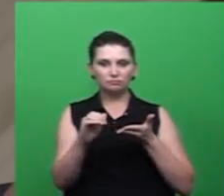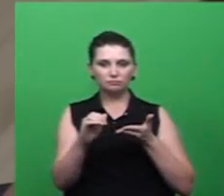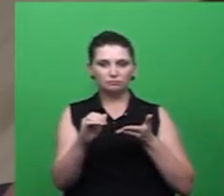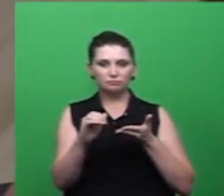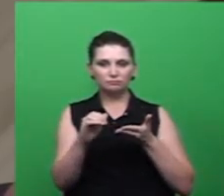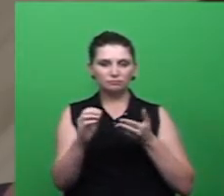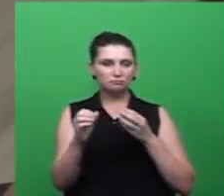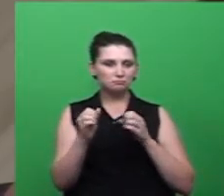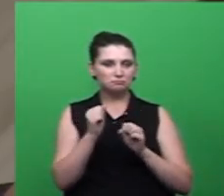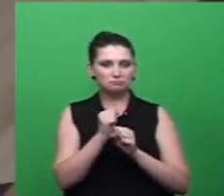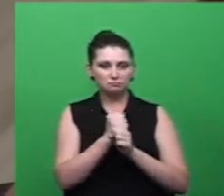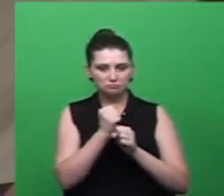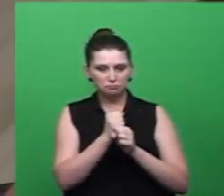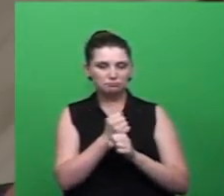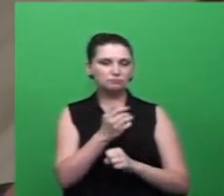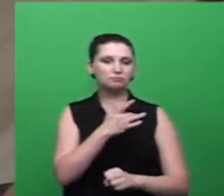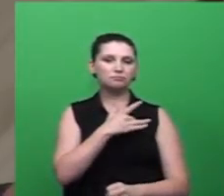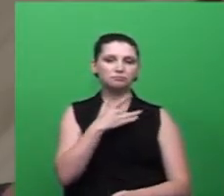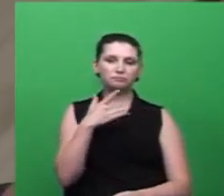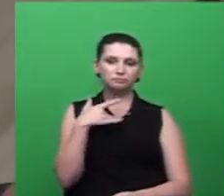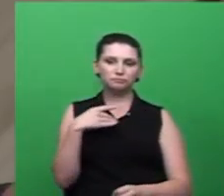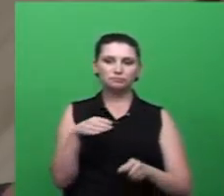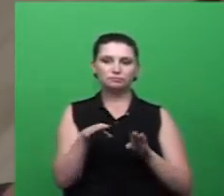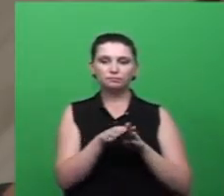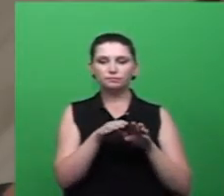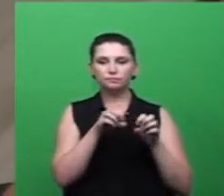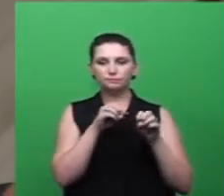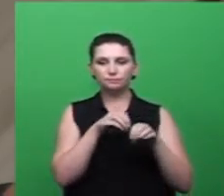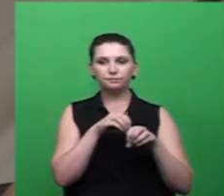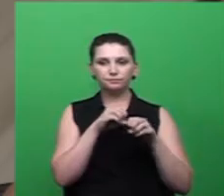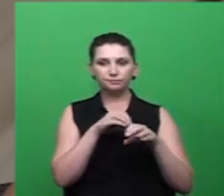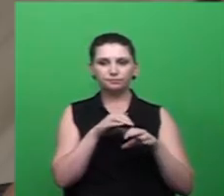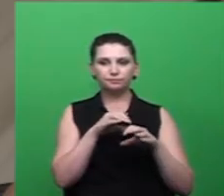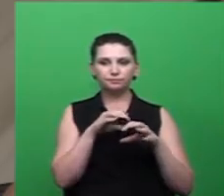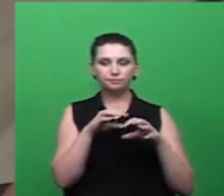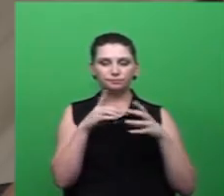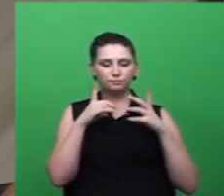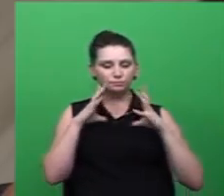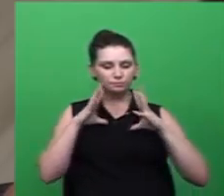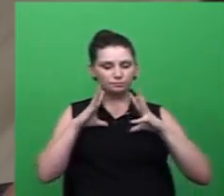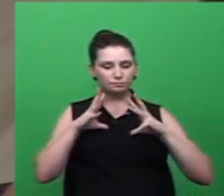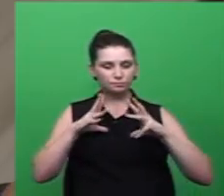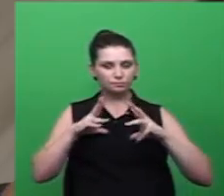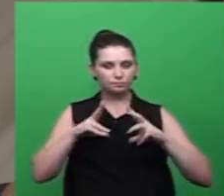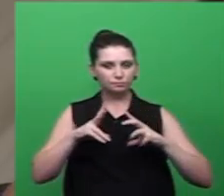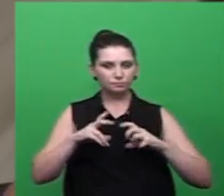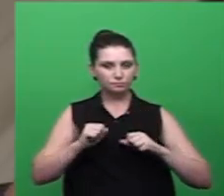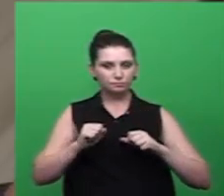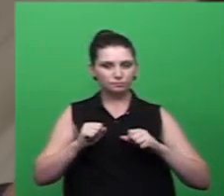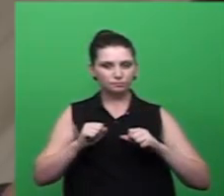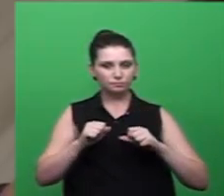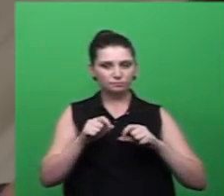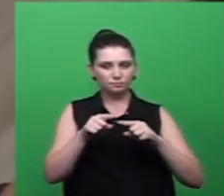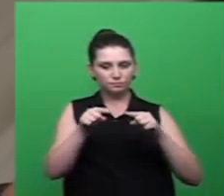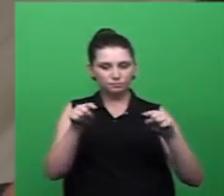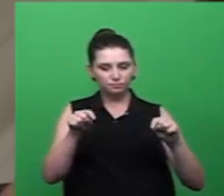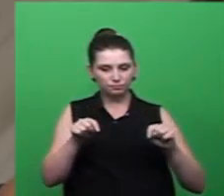obras, quanto saúde, e principalmente parte de obras, na questão da limpeza dos terrenos baldios. Porque,